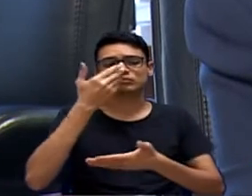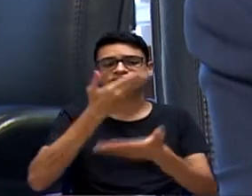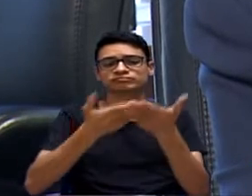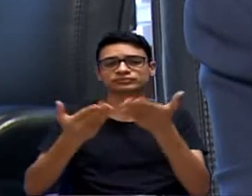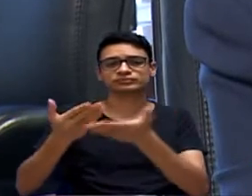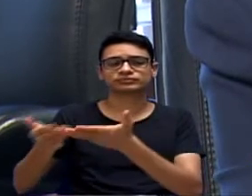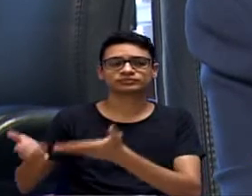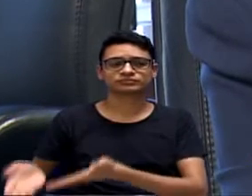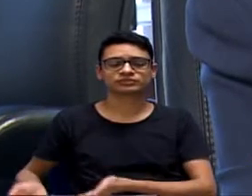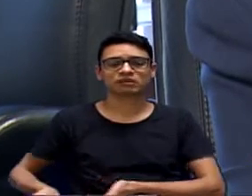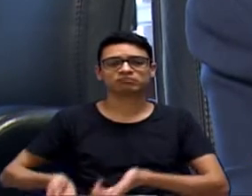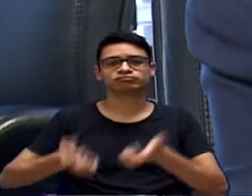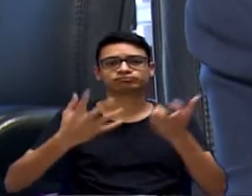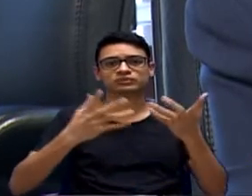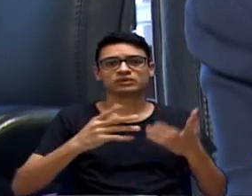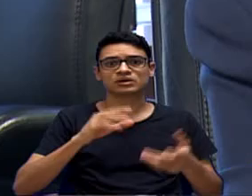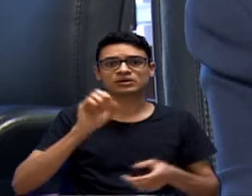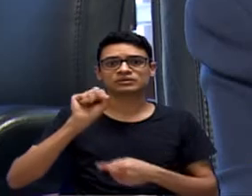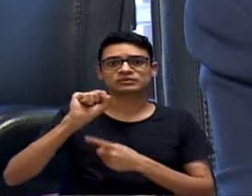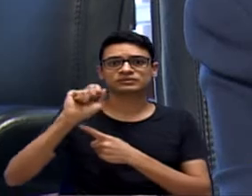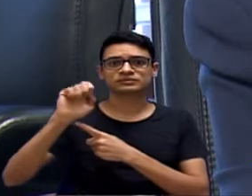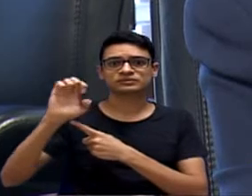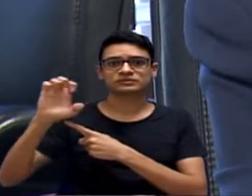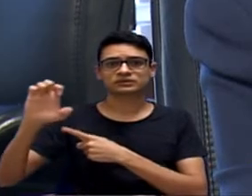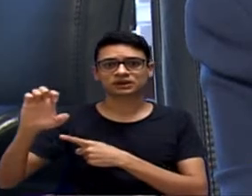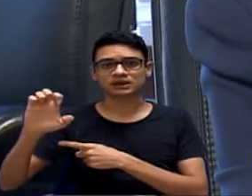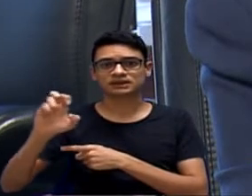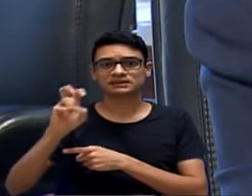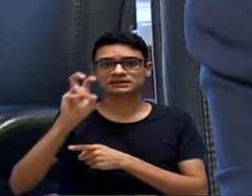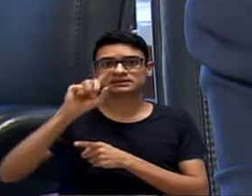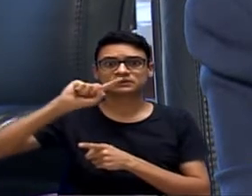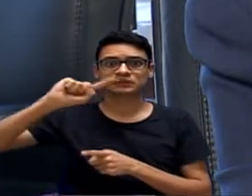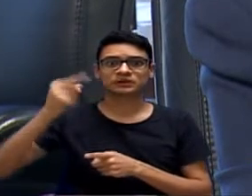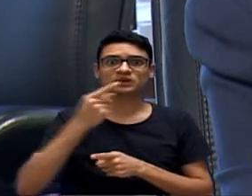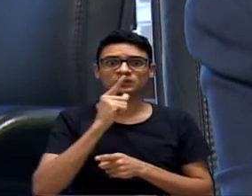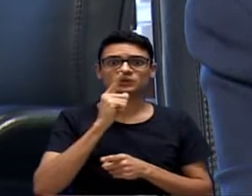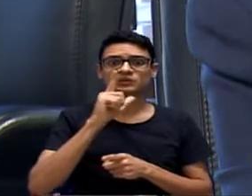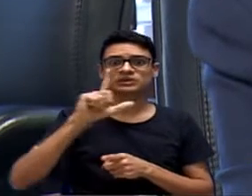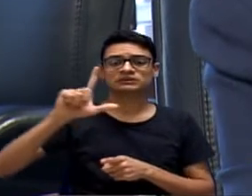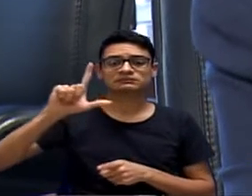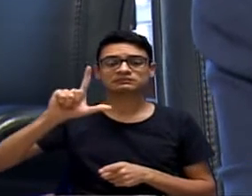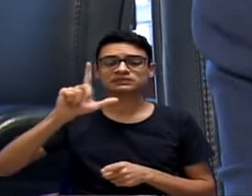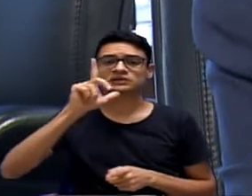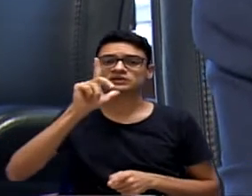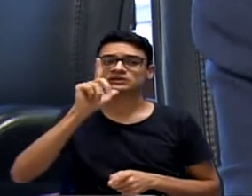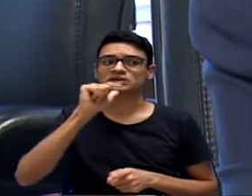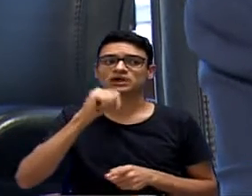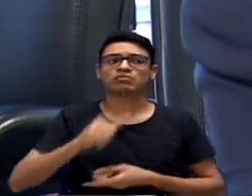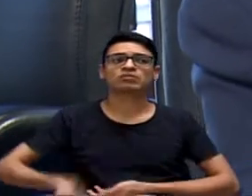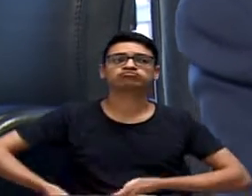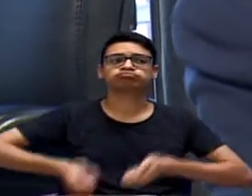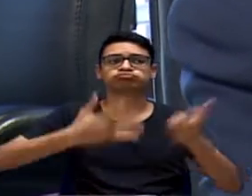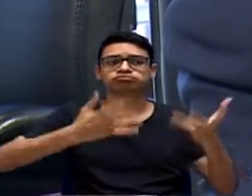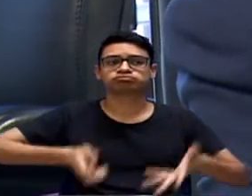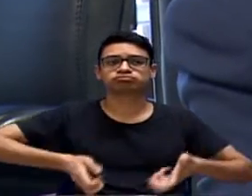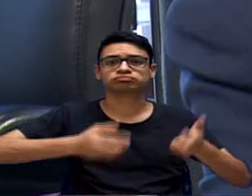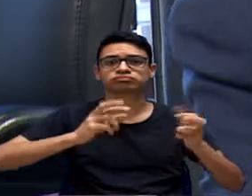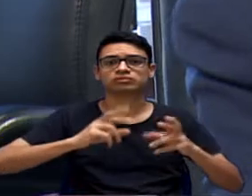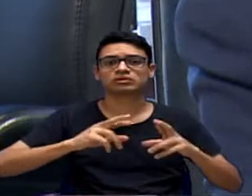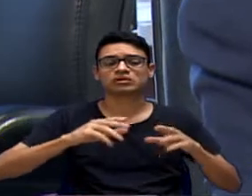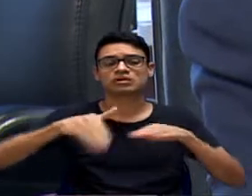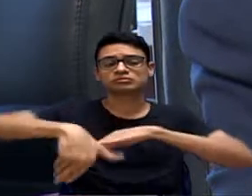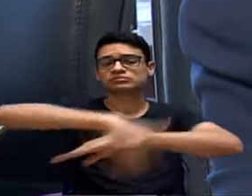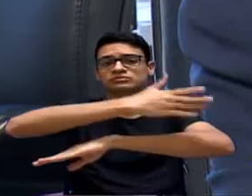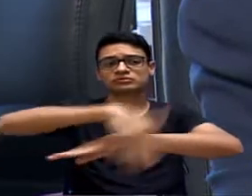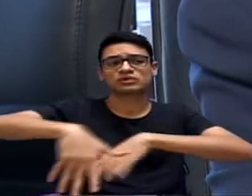Ou se o SAI joga a cada três dias mais de cinco milhões de litros de água na rua, joga fora, e as represas estão esvaziando.